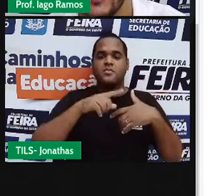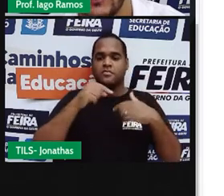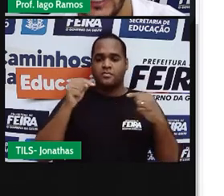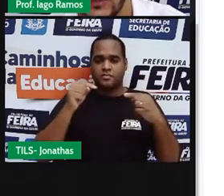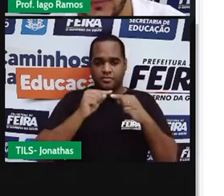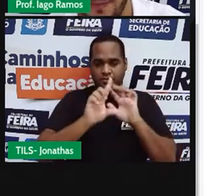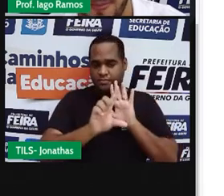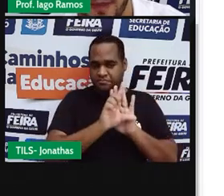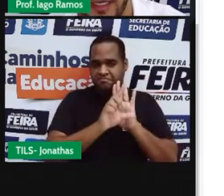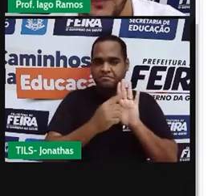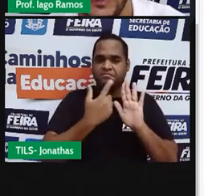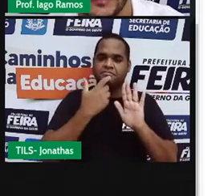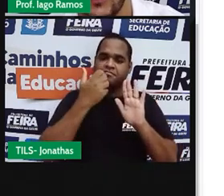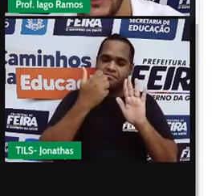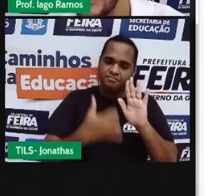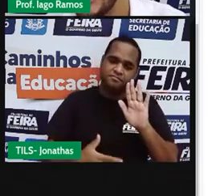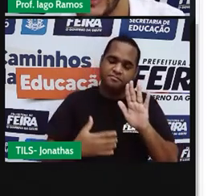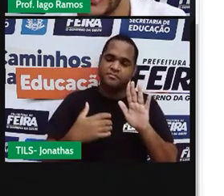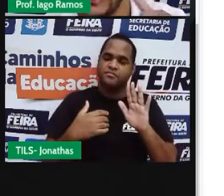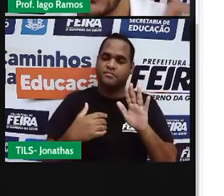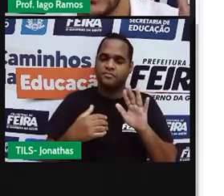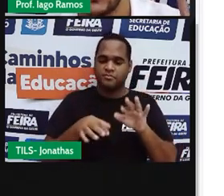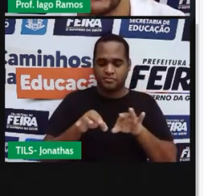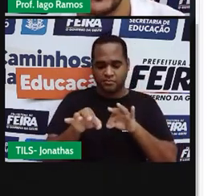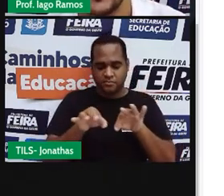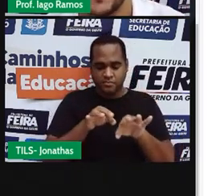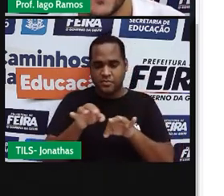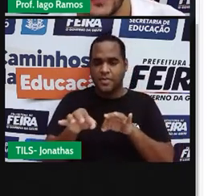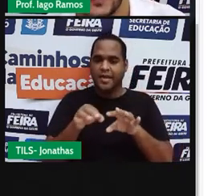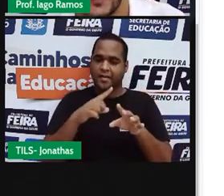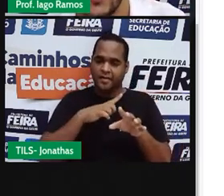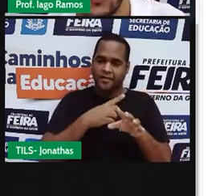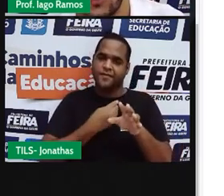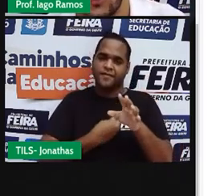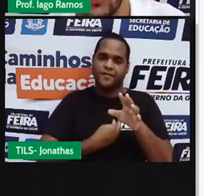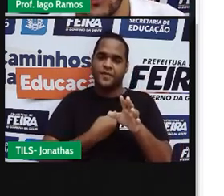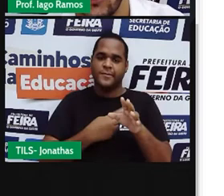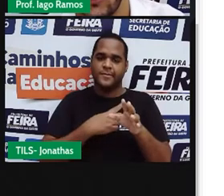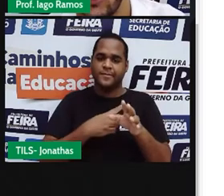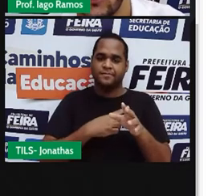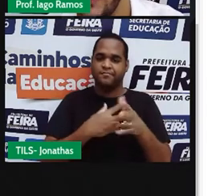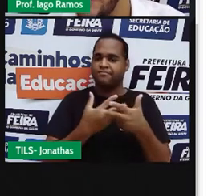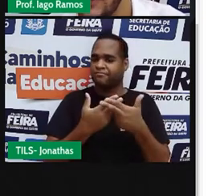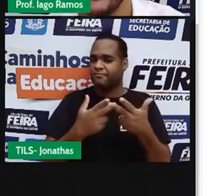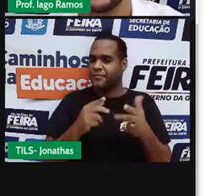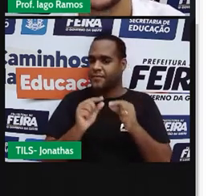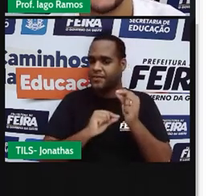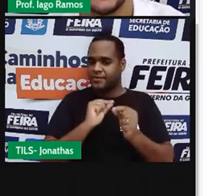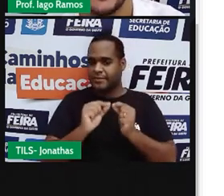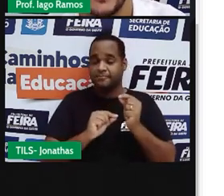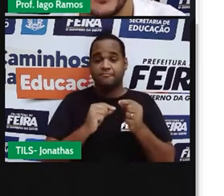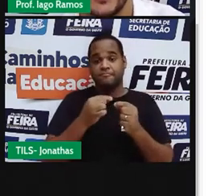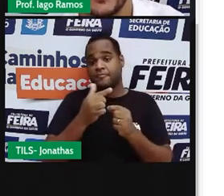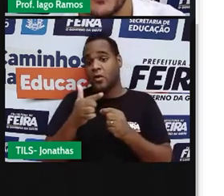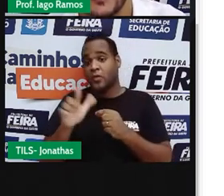lei adequado ambientalmente. Aqui não tem número. No vermelho,